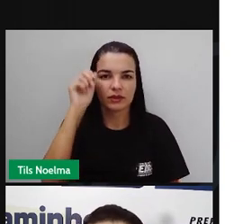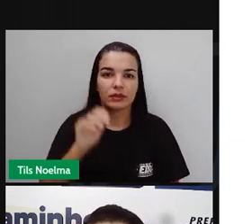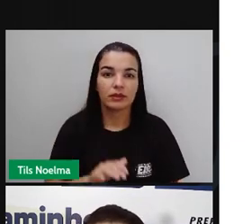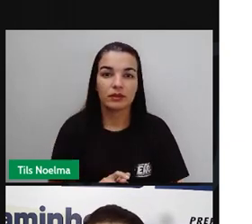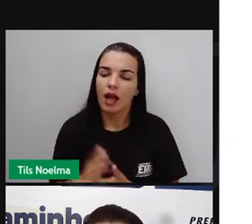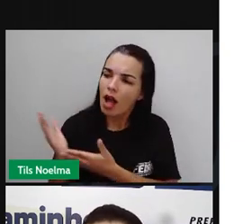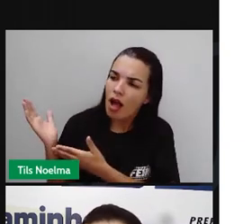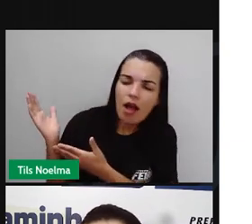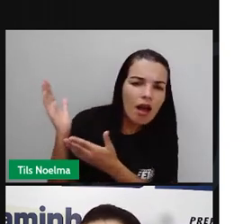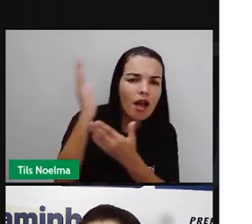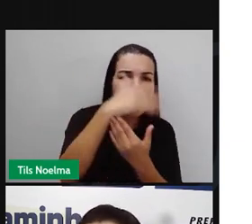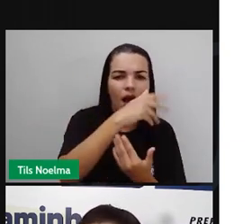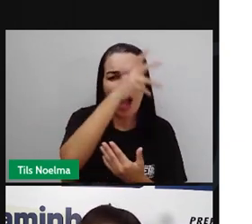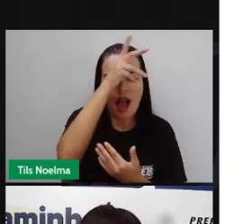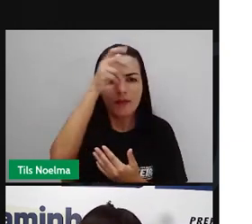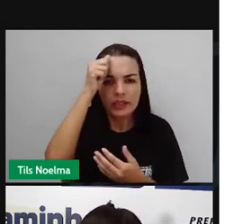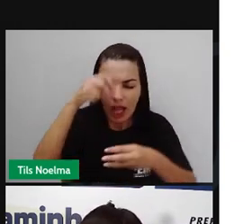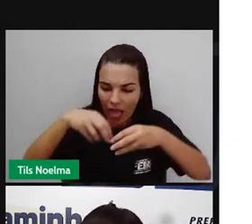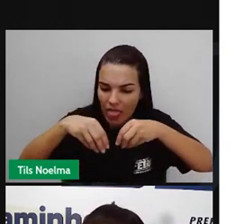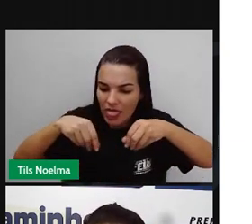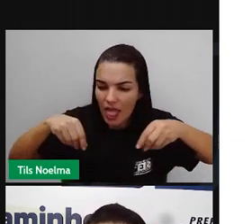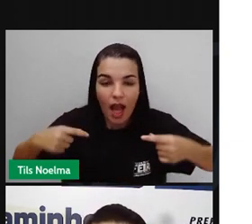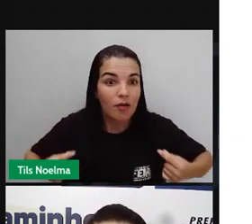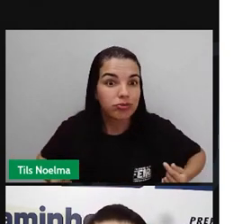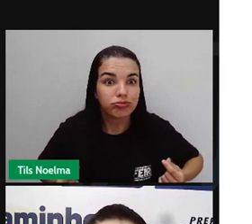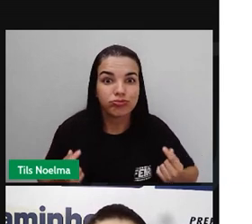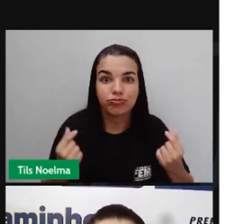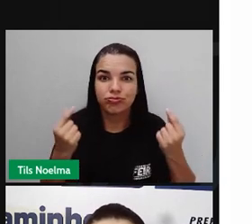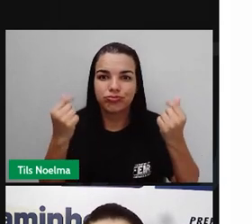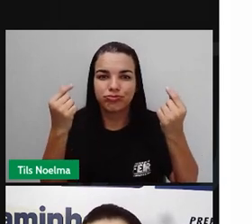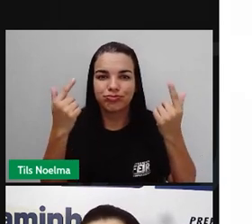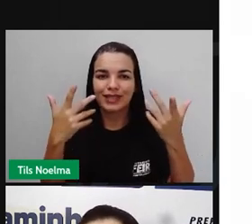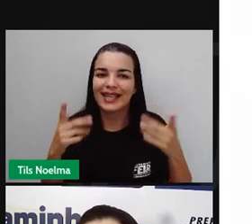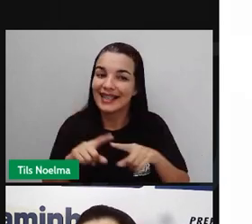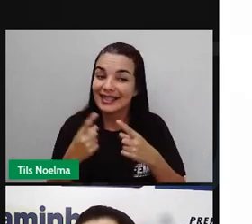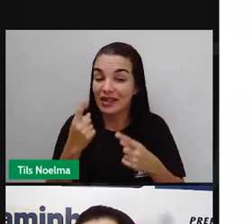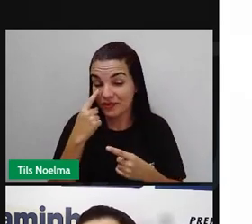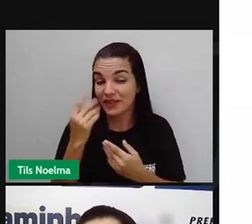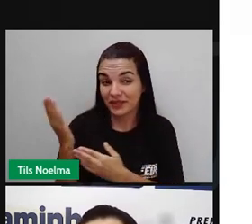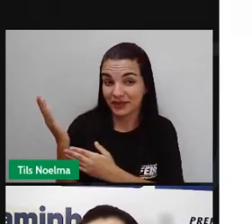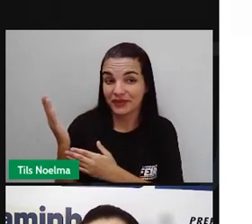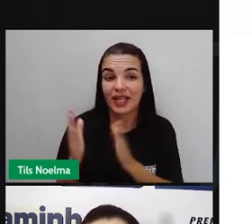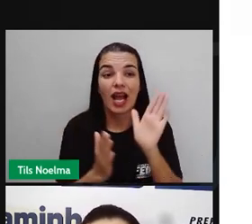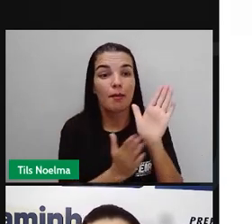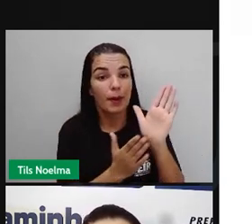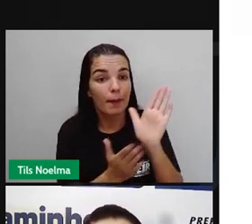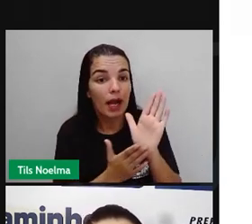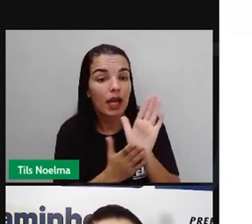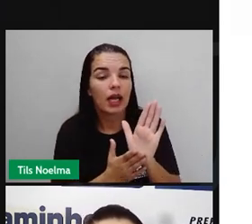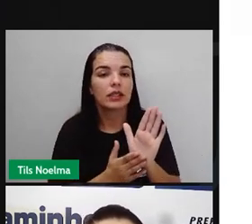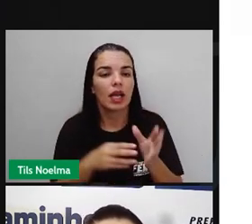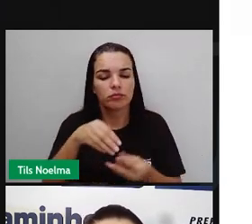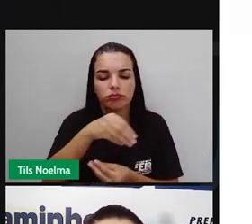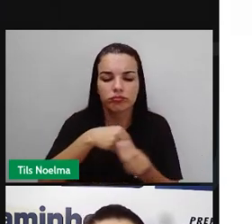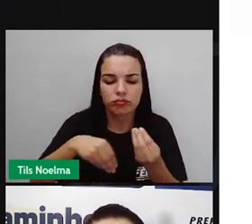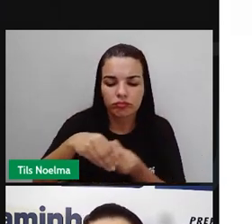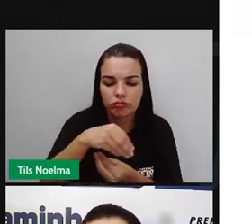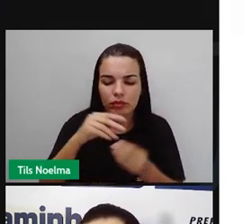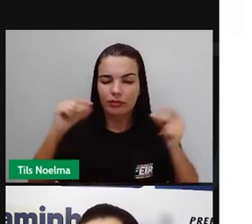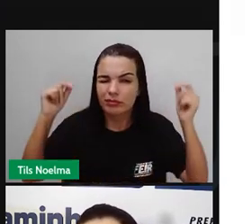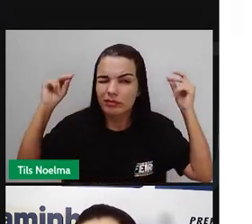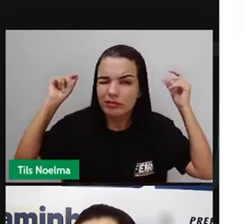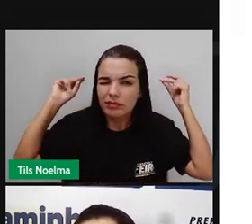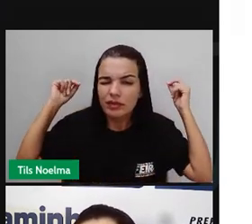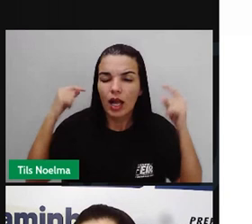rumo à Amazônia terra da fartura todas essas propagandas foram utilizadas durante o ciclo da borracha